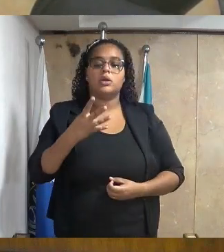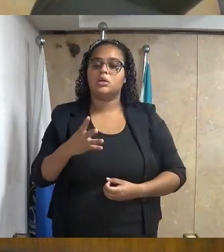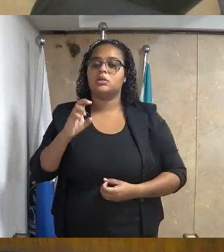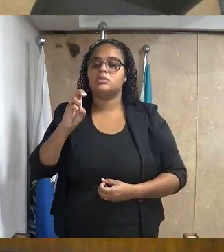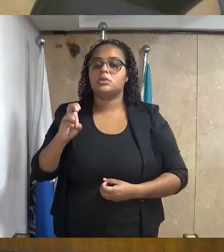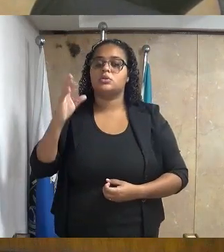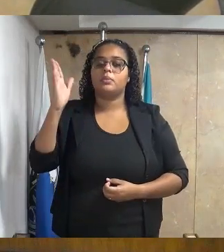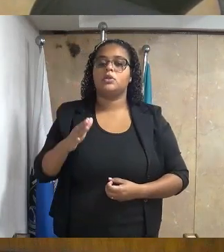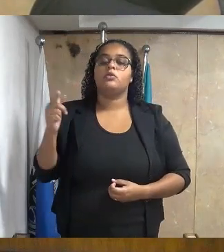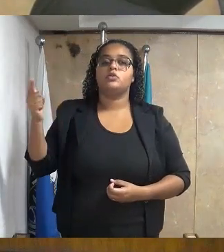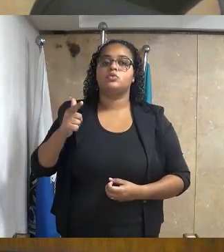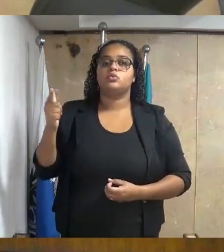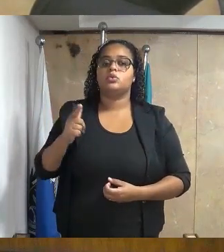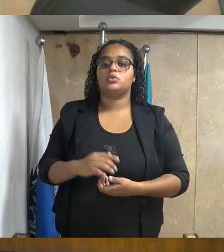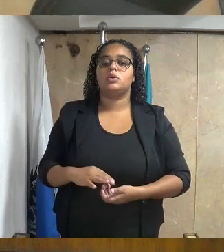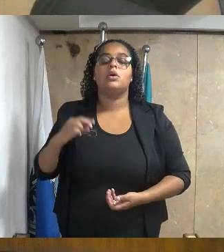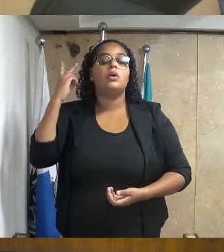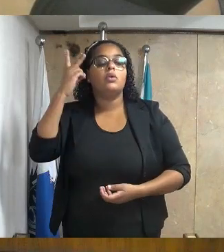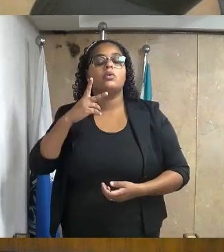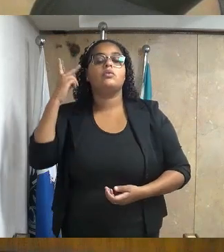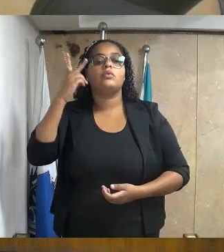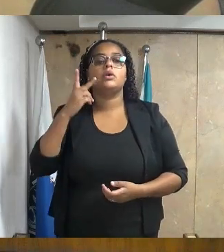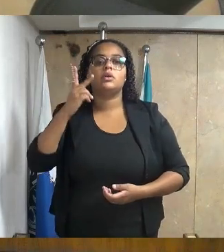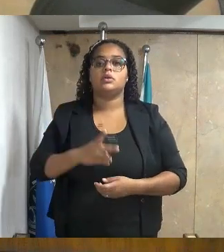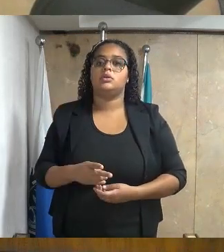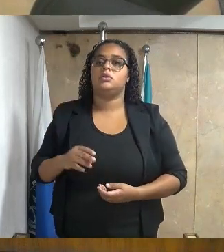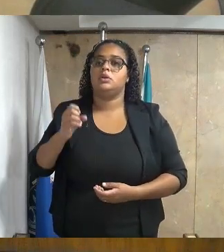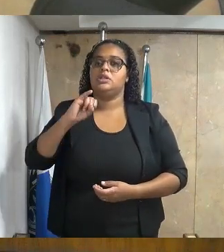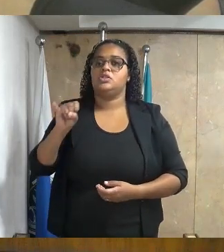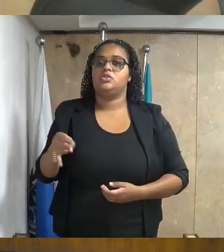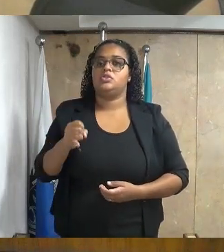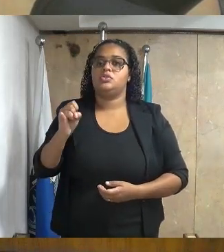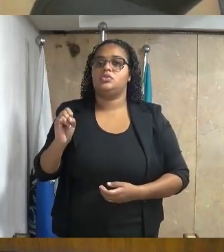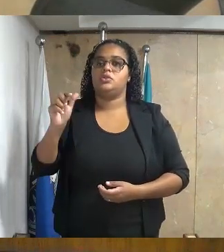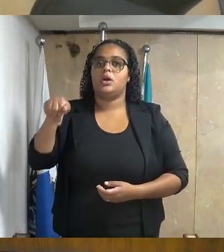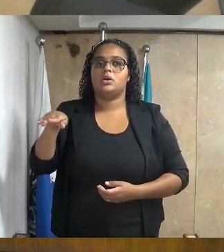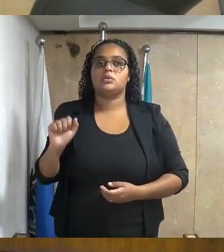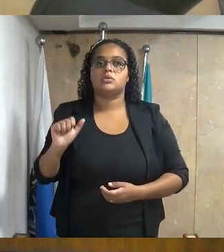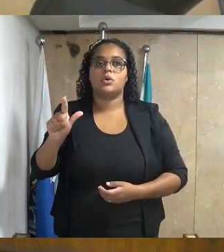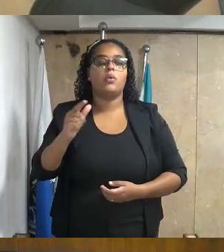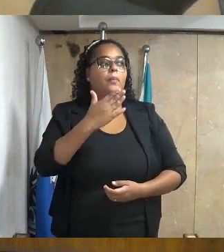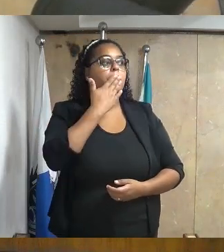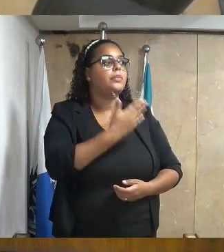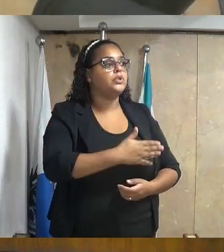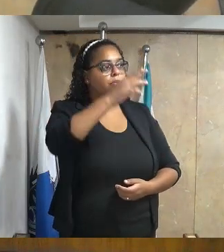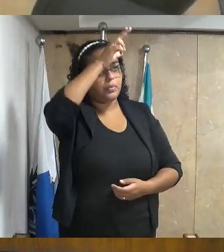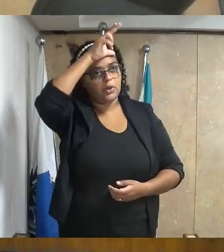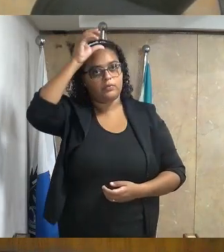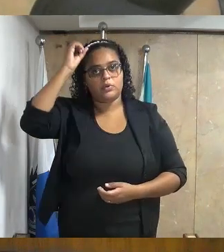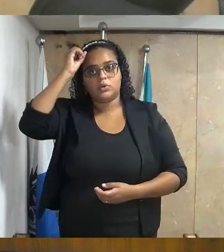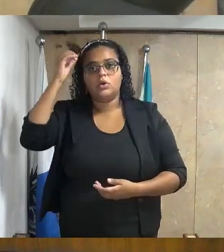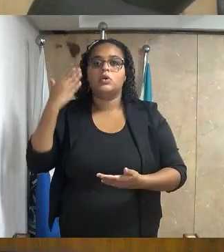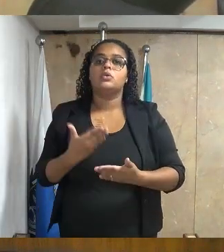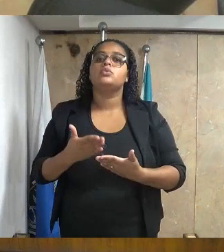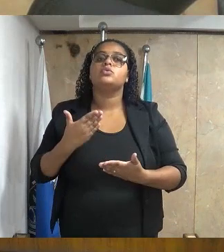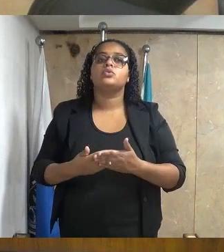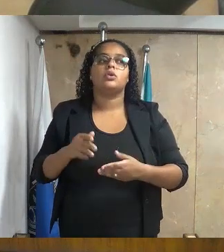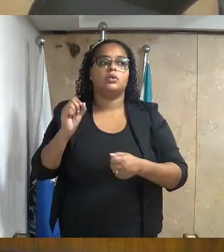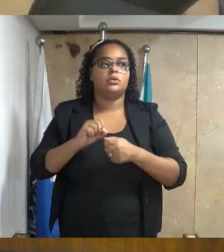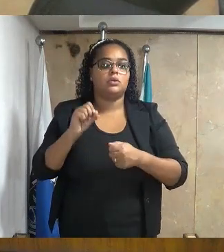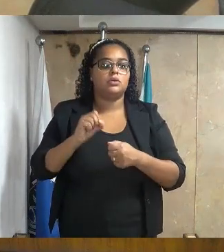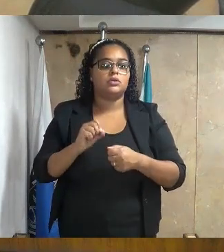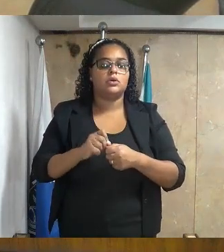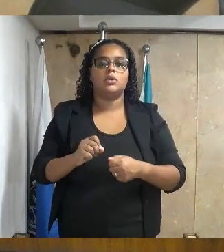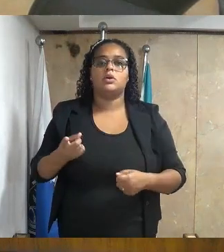57, barra 2022, do excelentíssimo senhor vereador Jackson Wagner, solicitando ao excelentíssimo senhor prefeito um estudo no sentido de dar